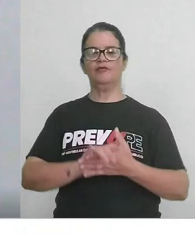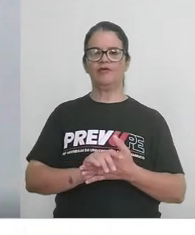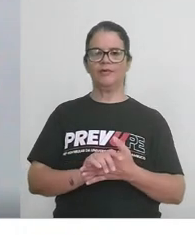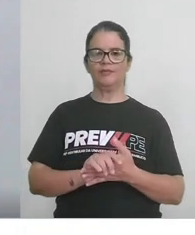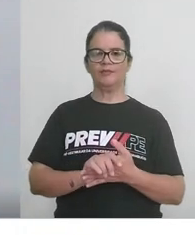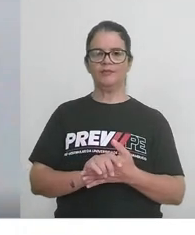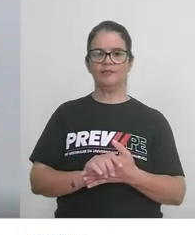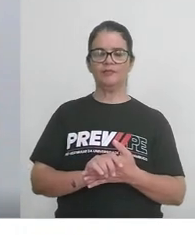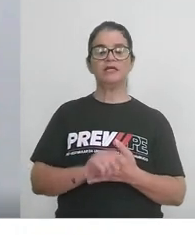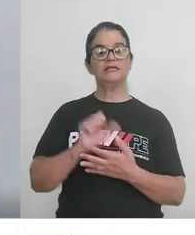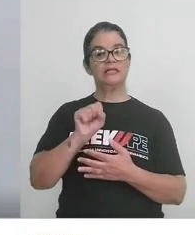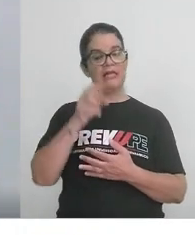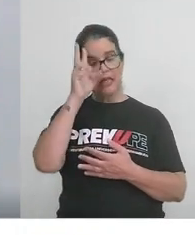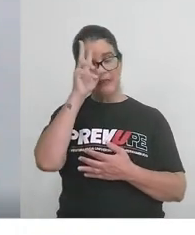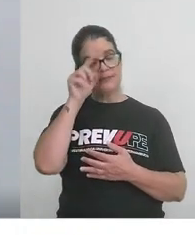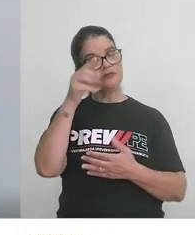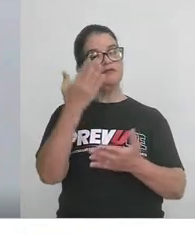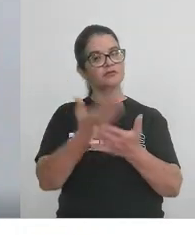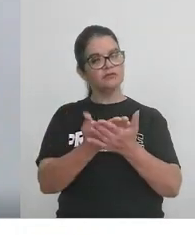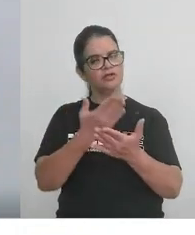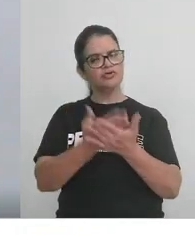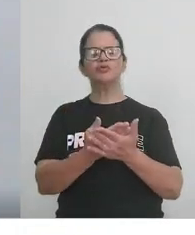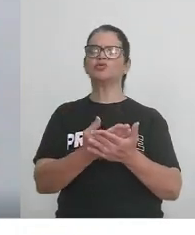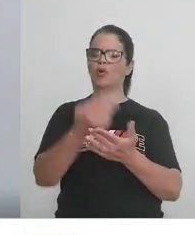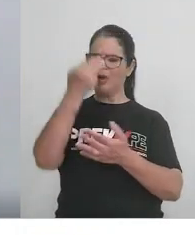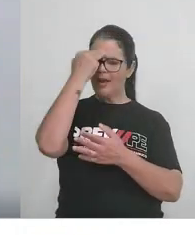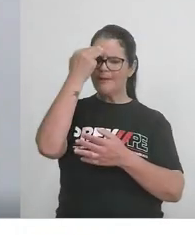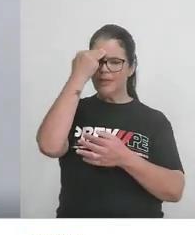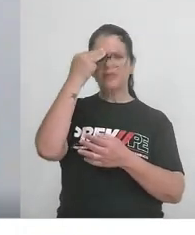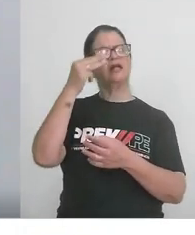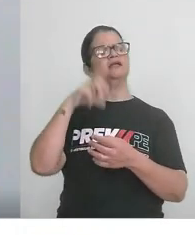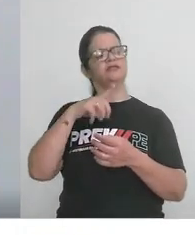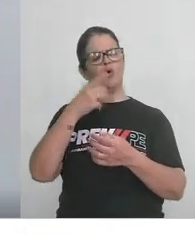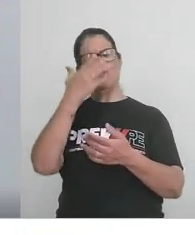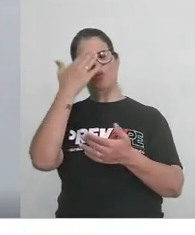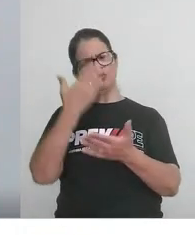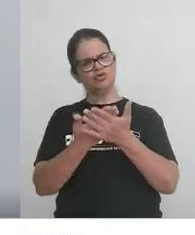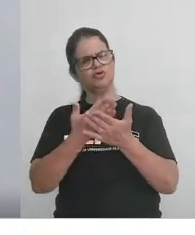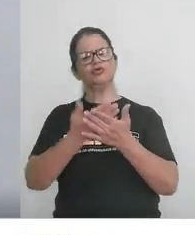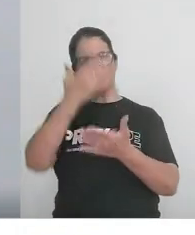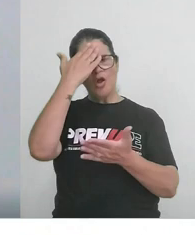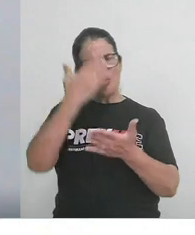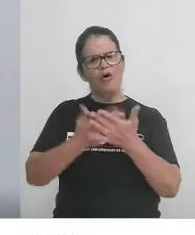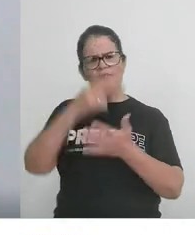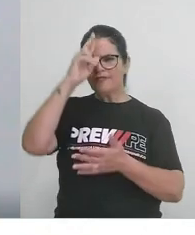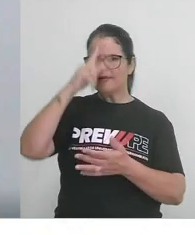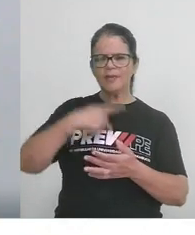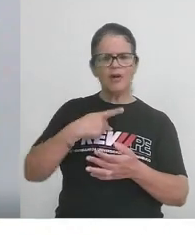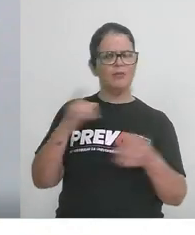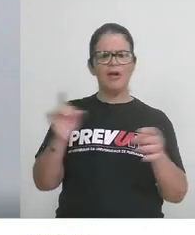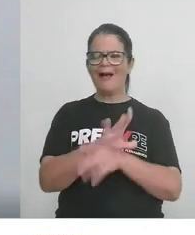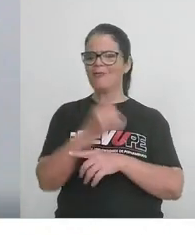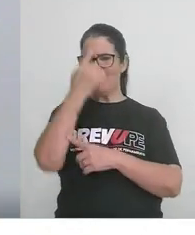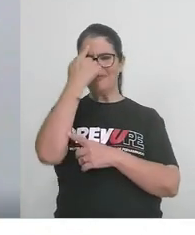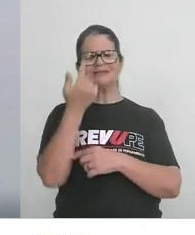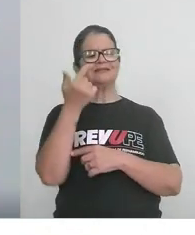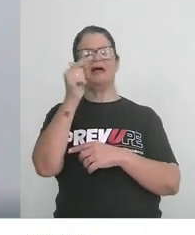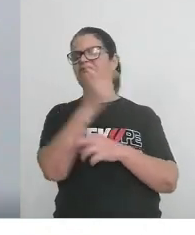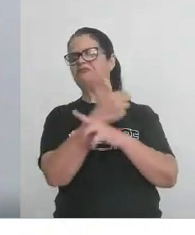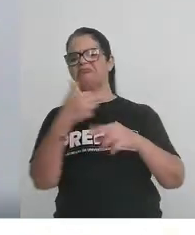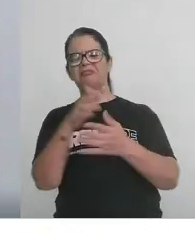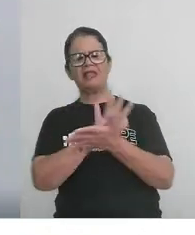Lembre-se que você estudou, bota na sua cabeça, eu estudei bastante, confie em si mesmo, acabou, não pense mais em nada